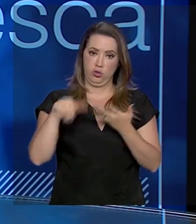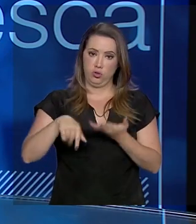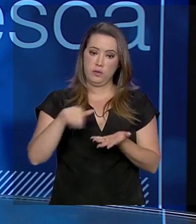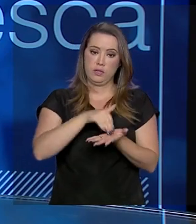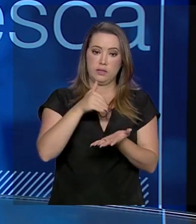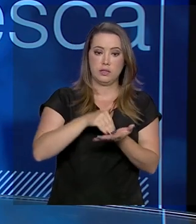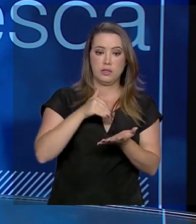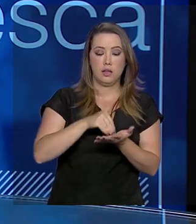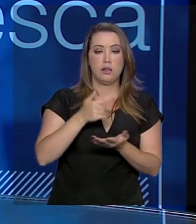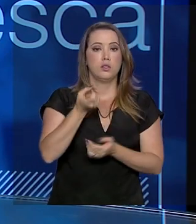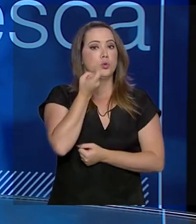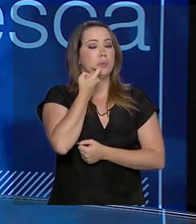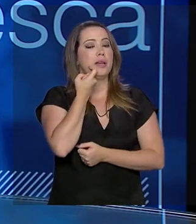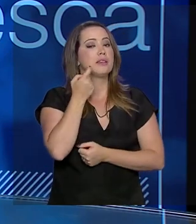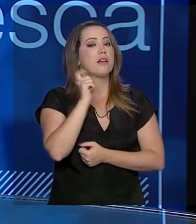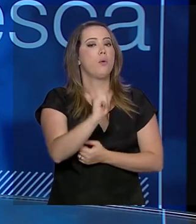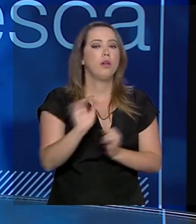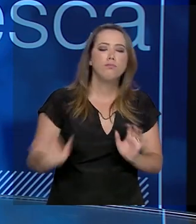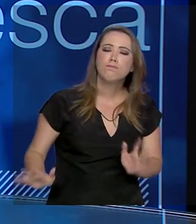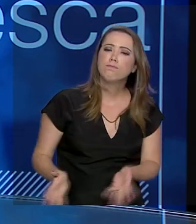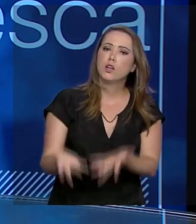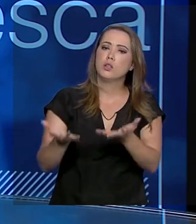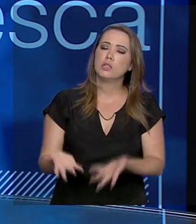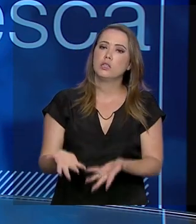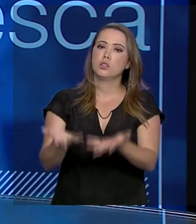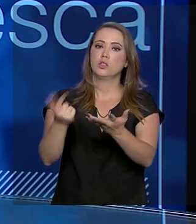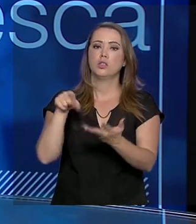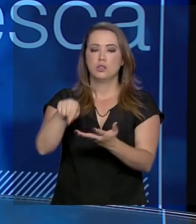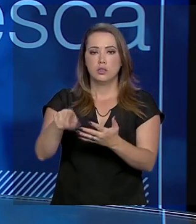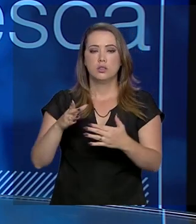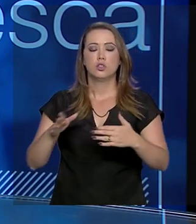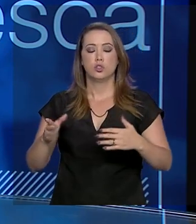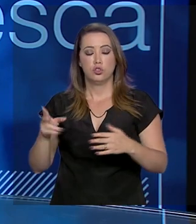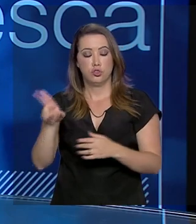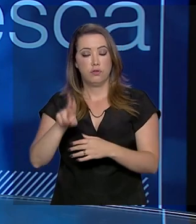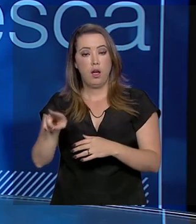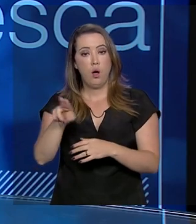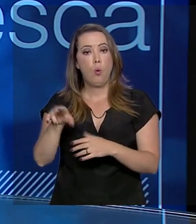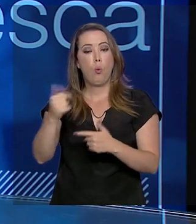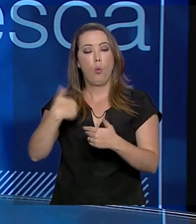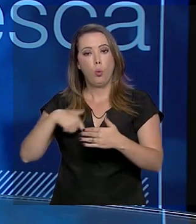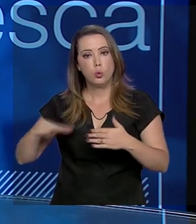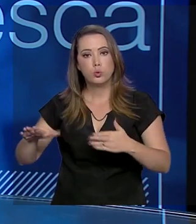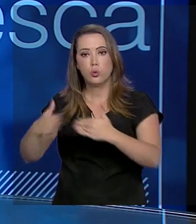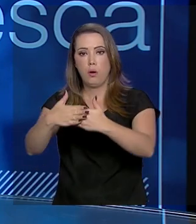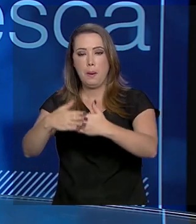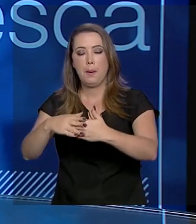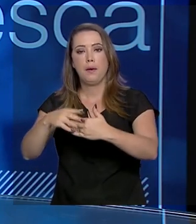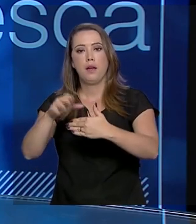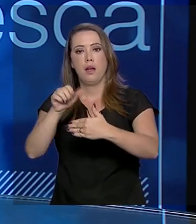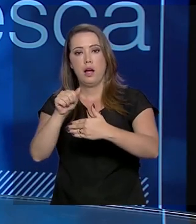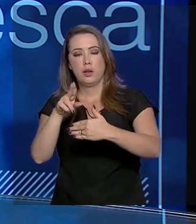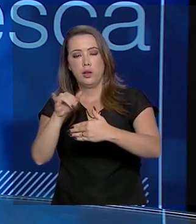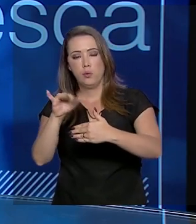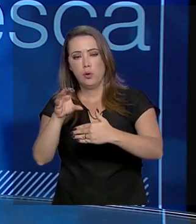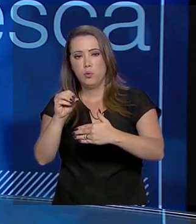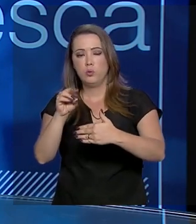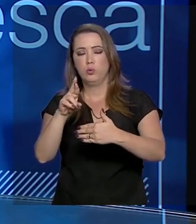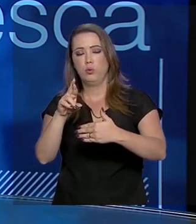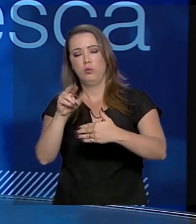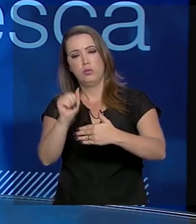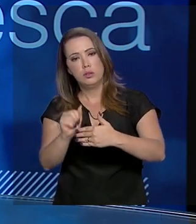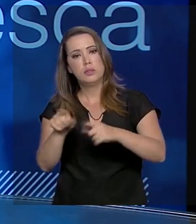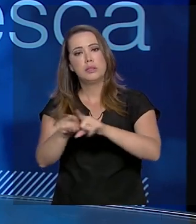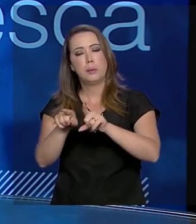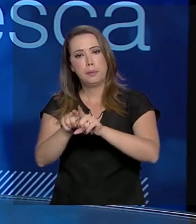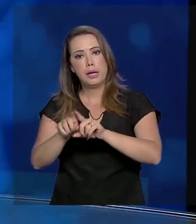é realmente incentivar, fomentar a produção aquícola e pesqueira e, logicamente, com os modais que